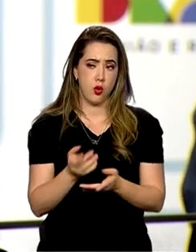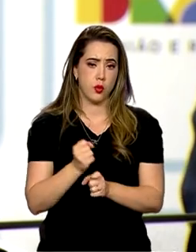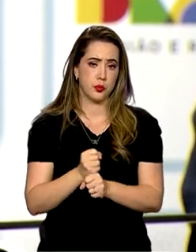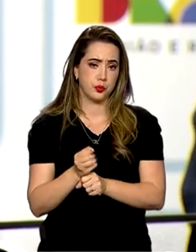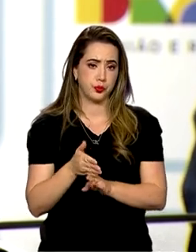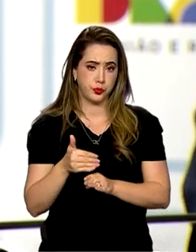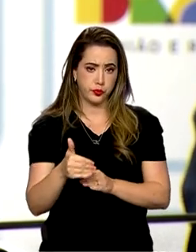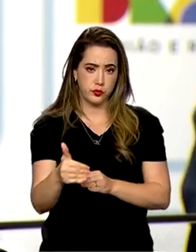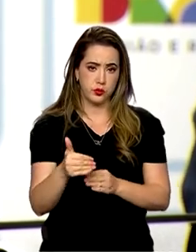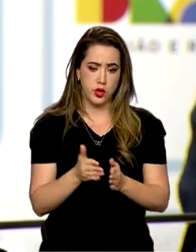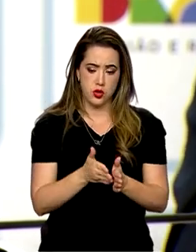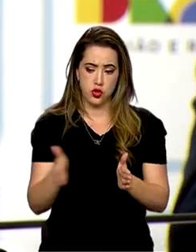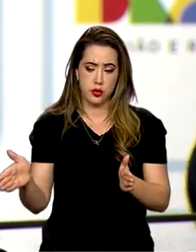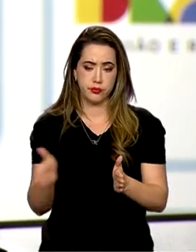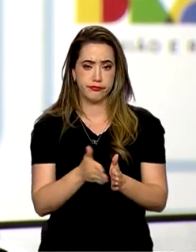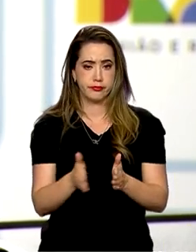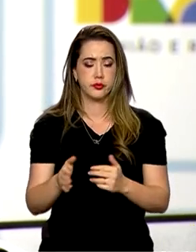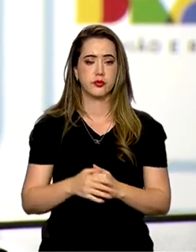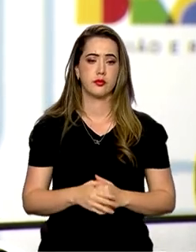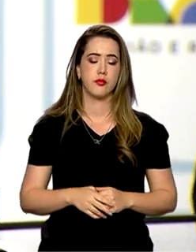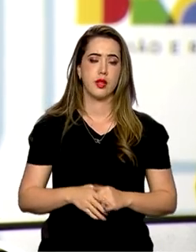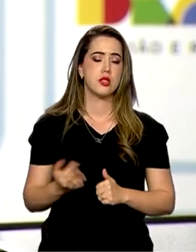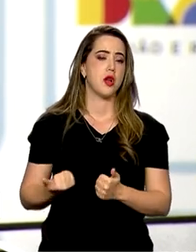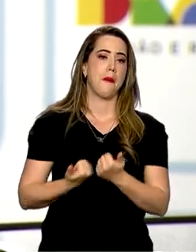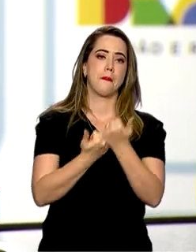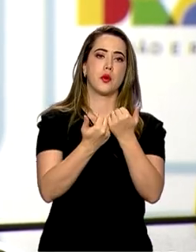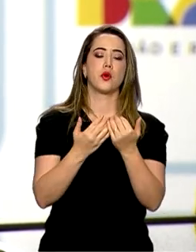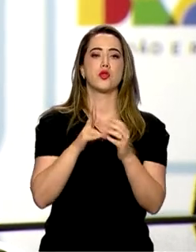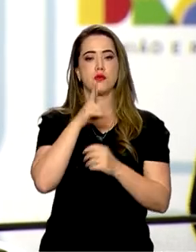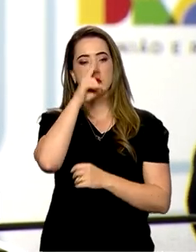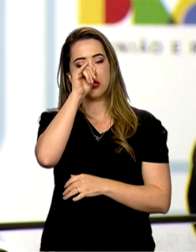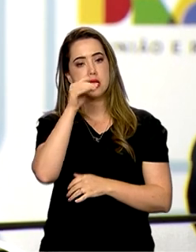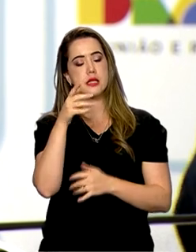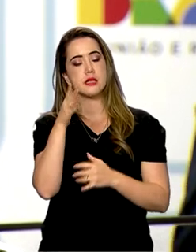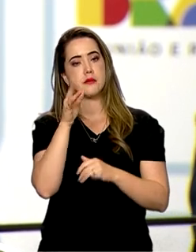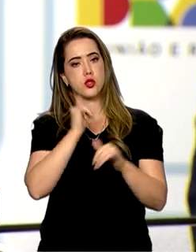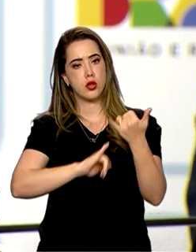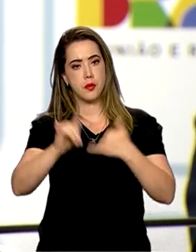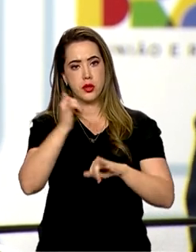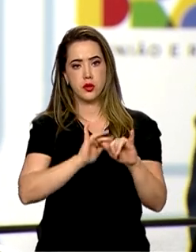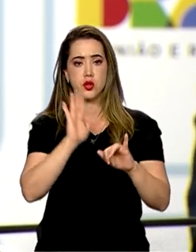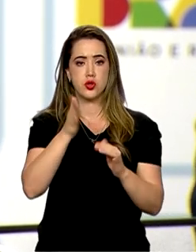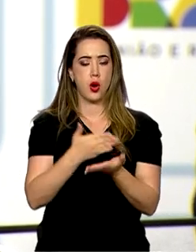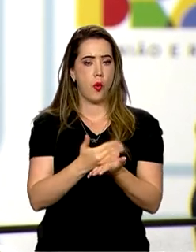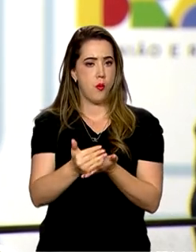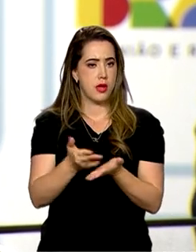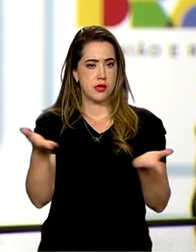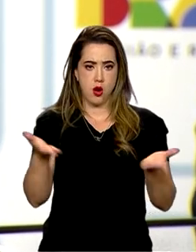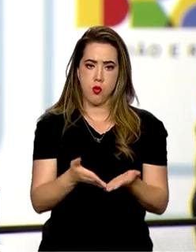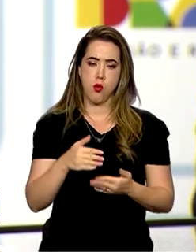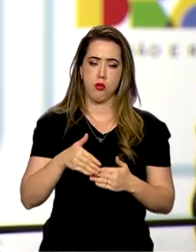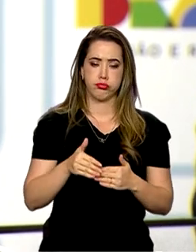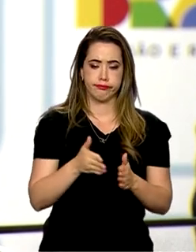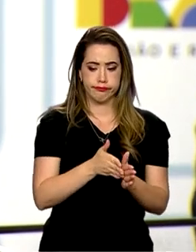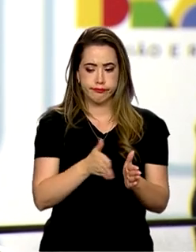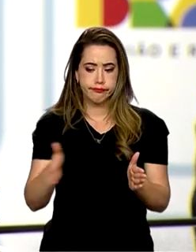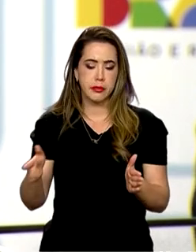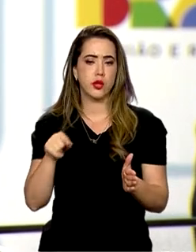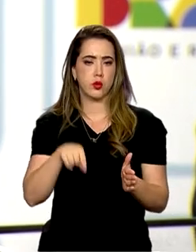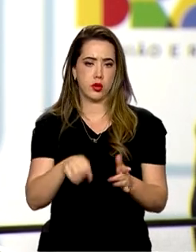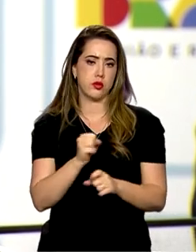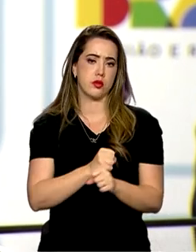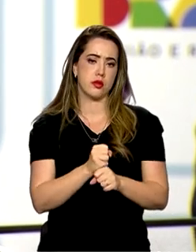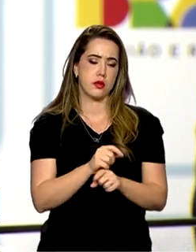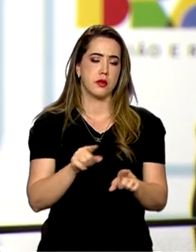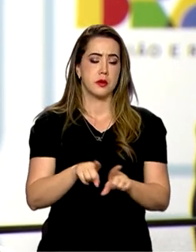ação de fortalecimento da rede de laboratórios é algo que já inicia este ano. Da